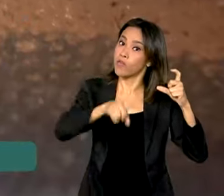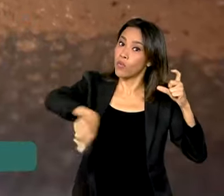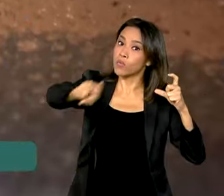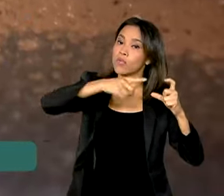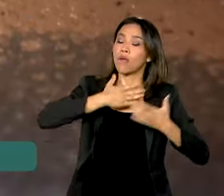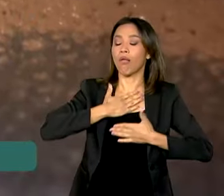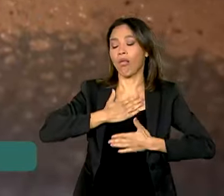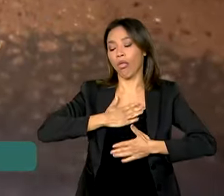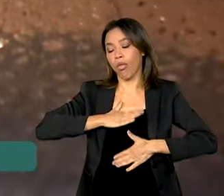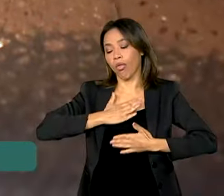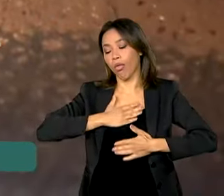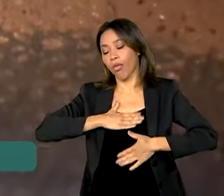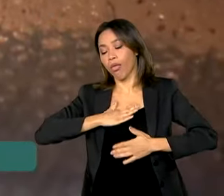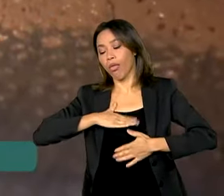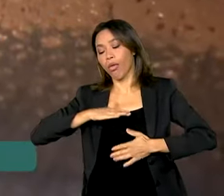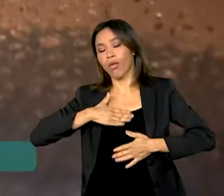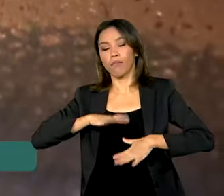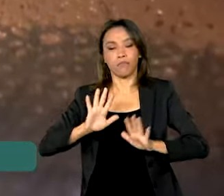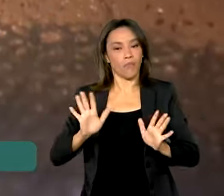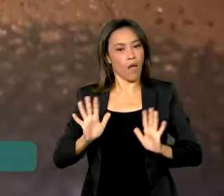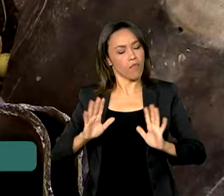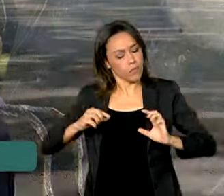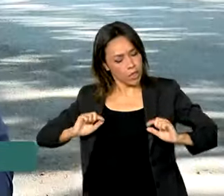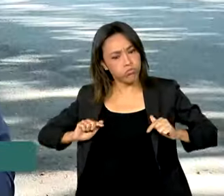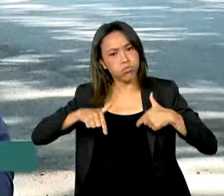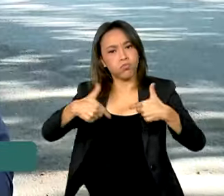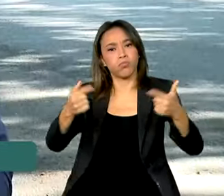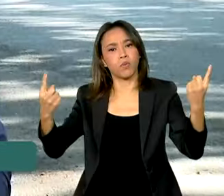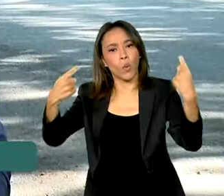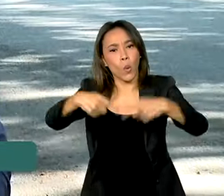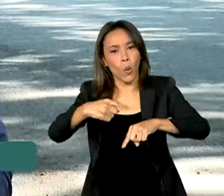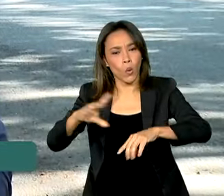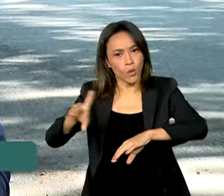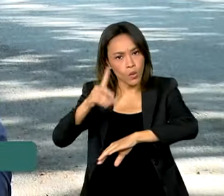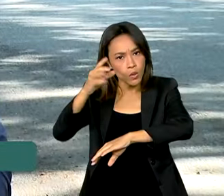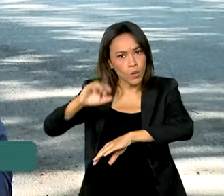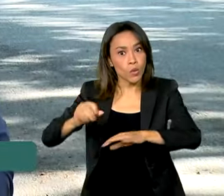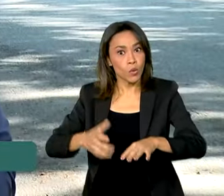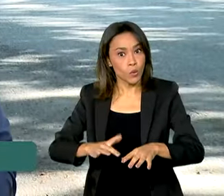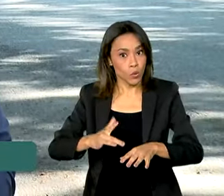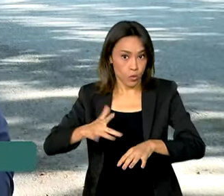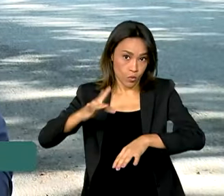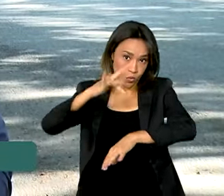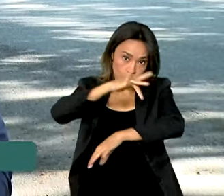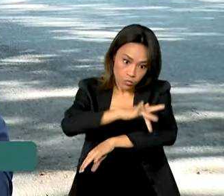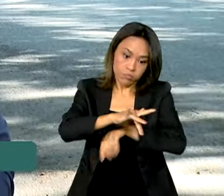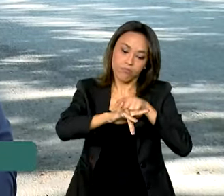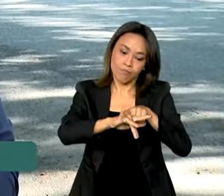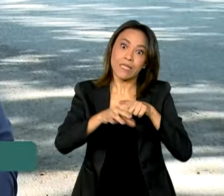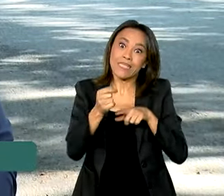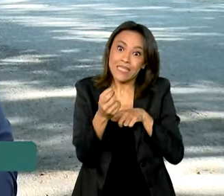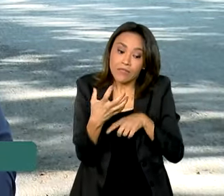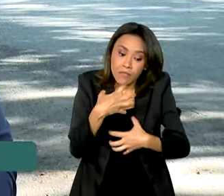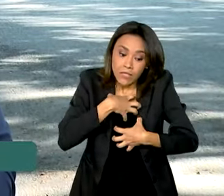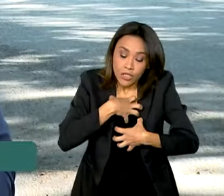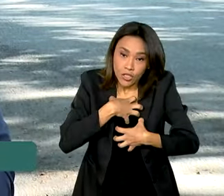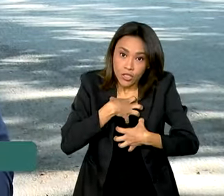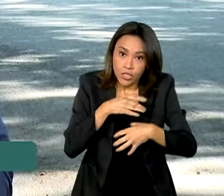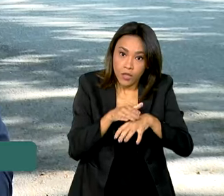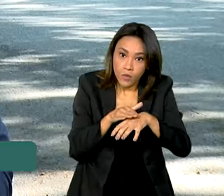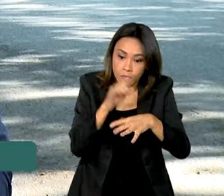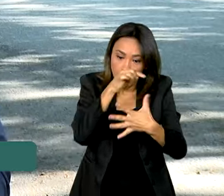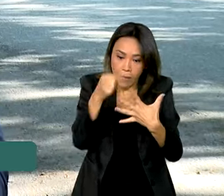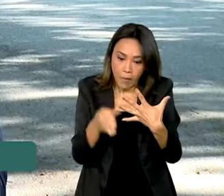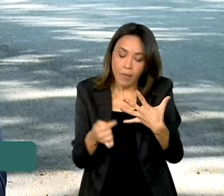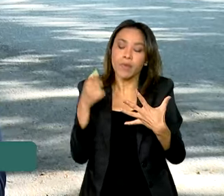pra baixar a guarda no combate ao mosquito. E orienta a população que, em caso de sintomas, procure imediatamente